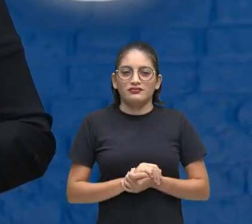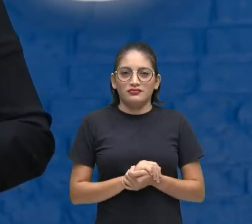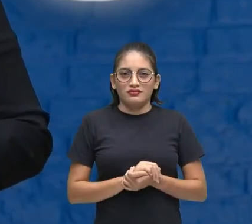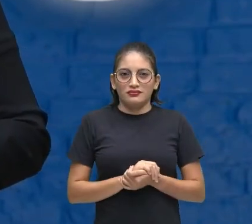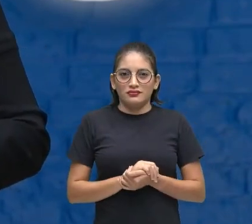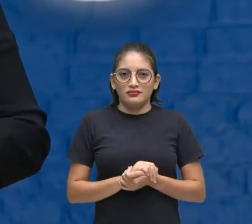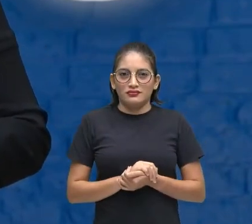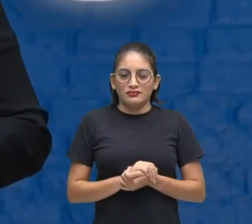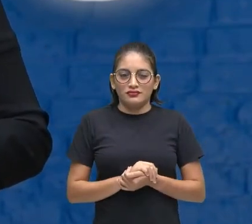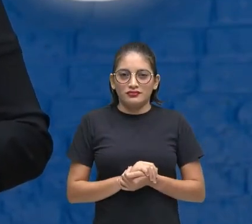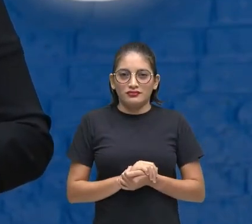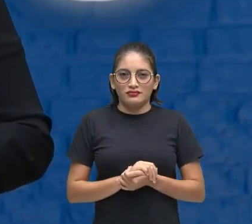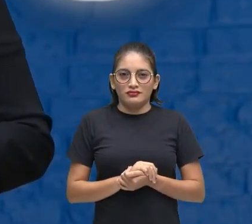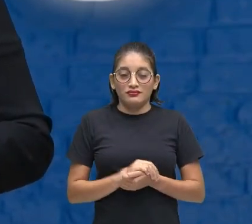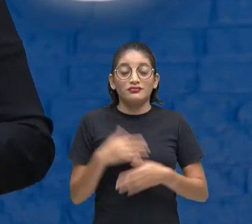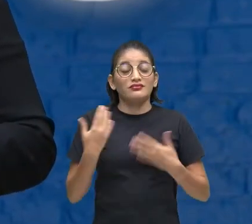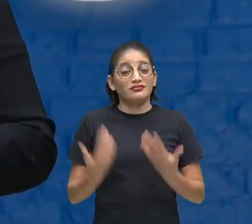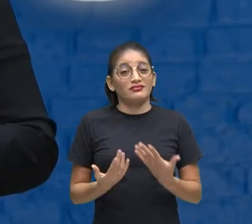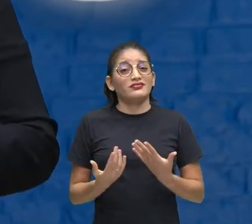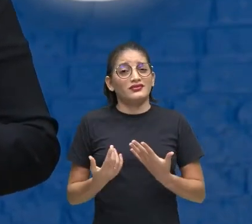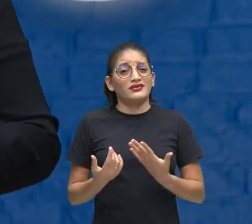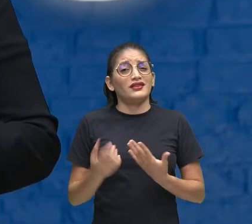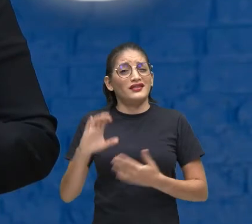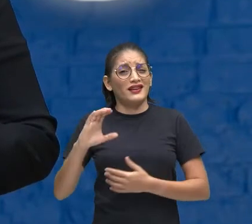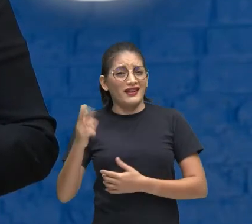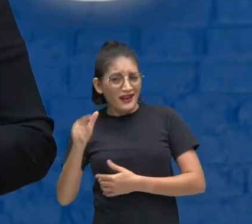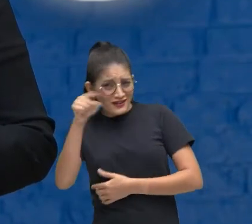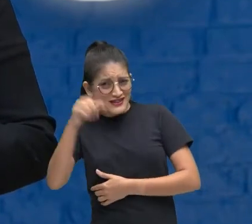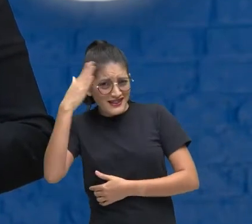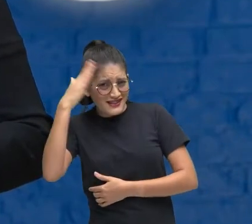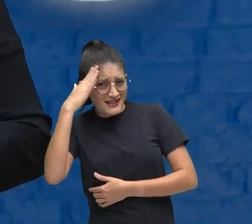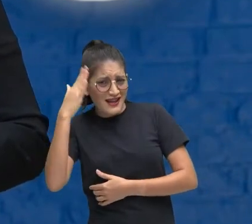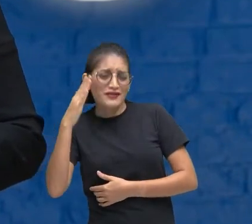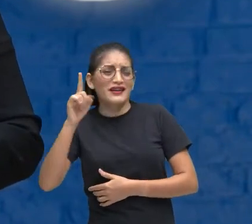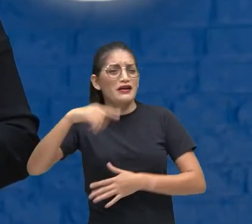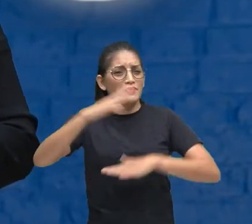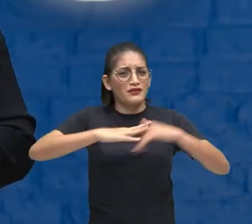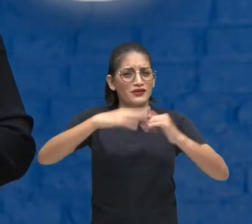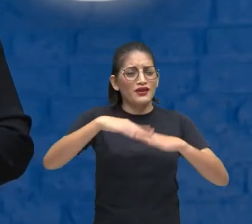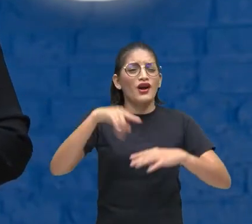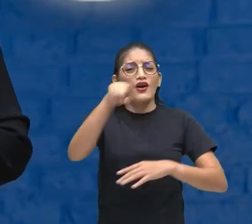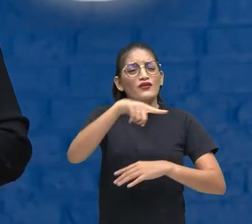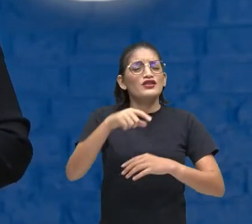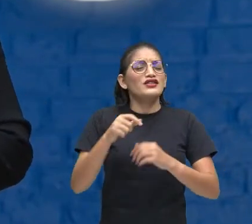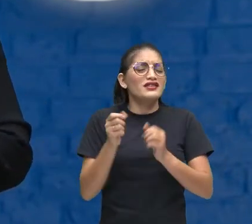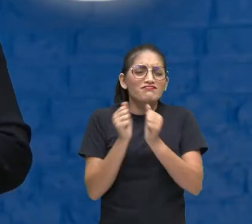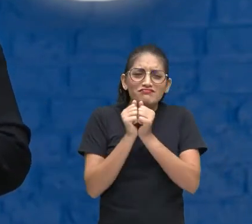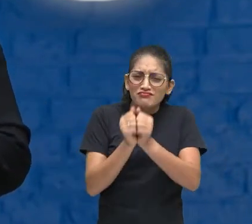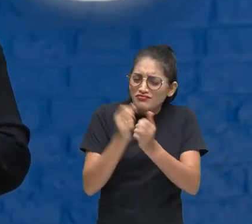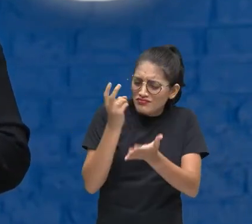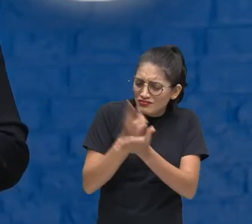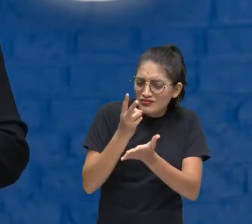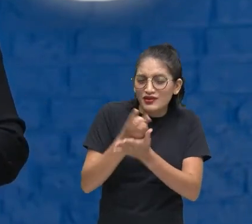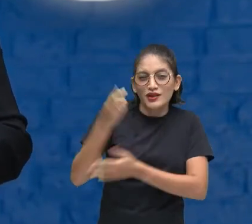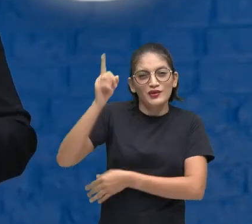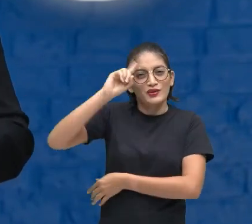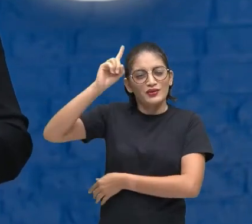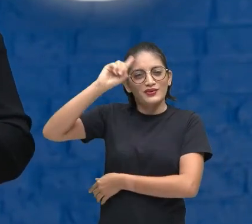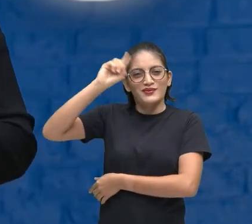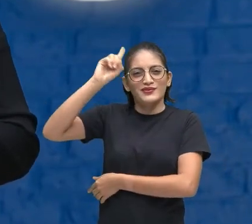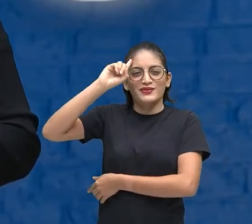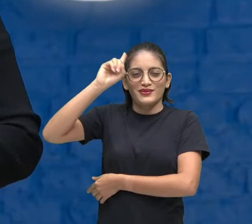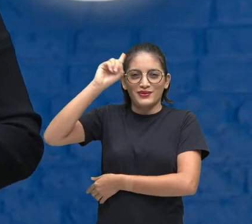Então Claro que vocês sabem Quem é esse profissional Né Porque vocês estão com ele Todos os dias Né Aí